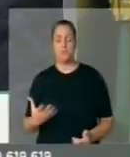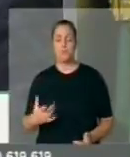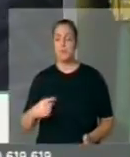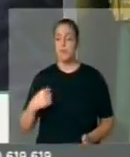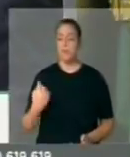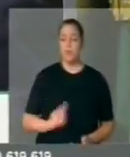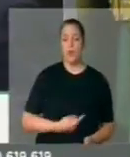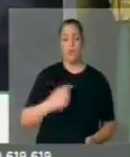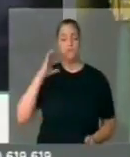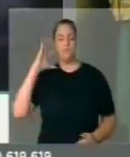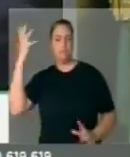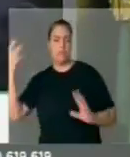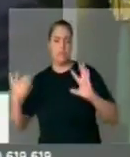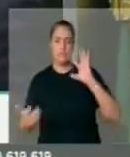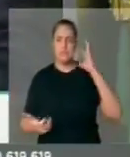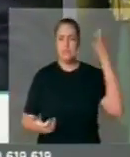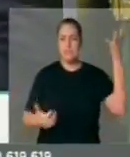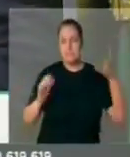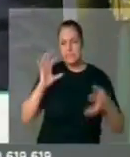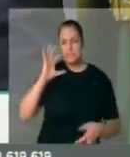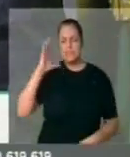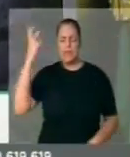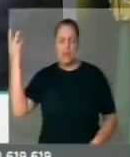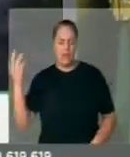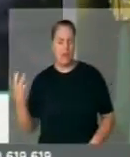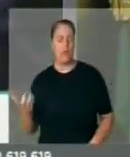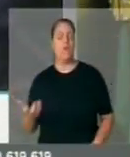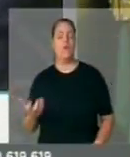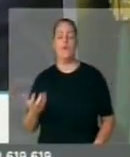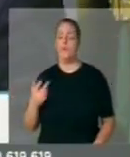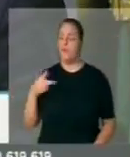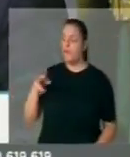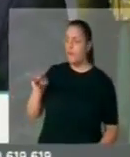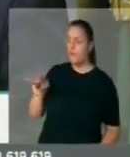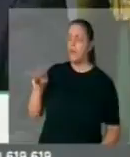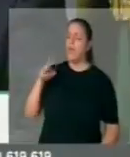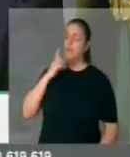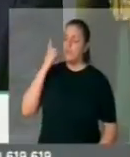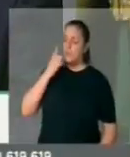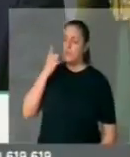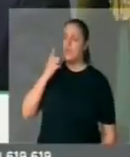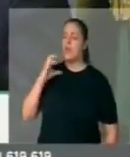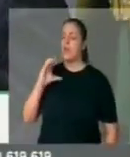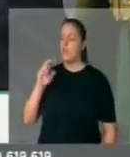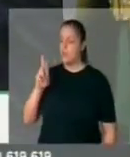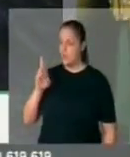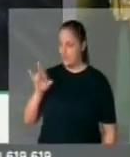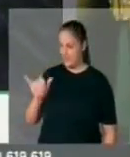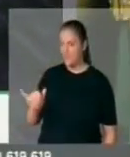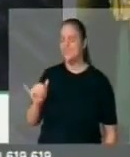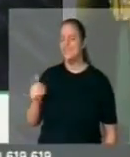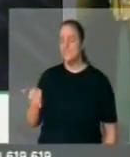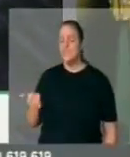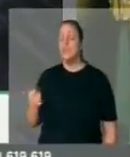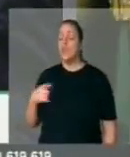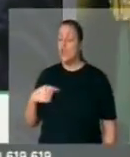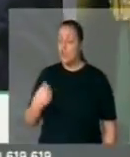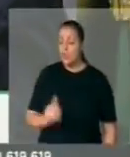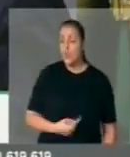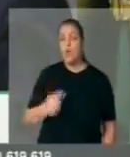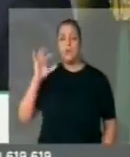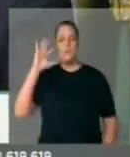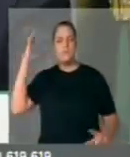tomando, deputado Eduardo Cury, que está aqui fazendo questão de dar o teu depoimento, com essas medidas que nós estamos